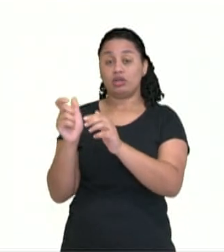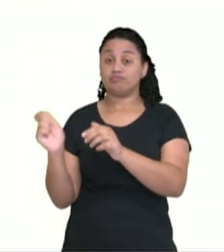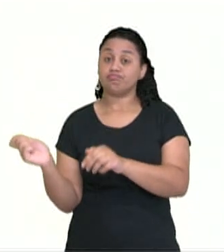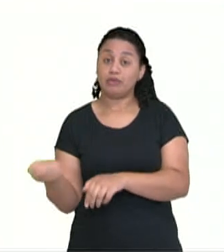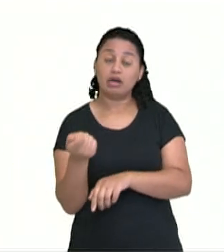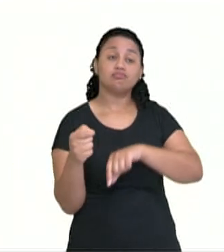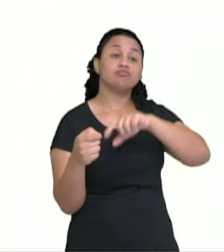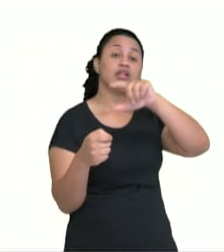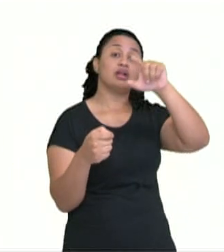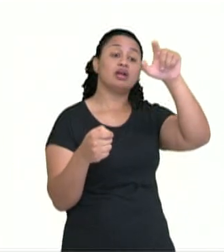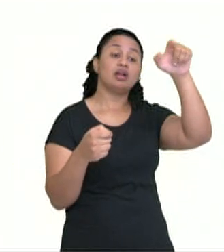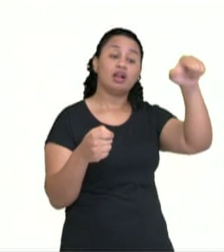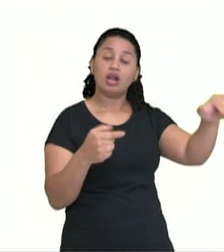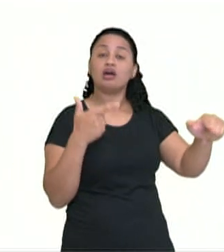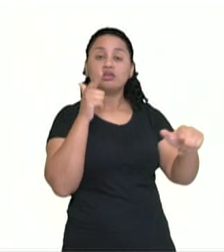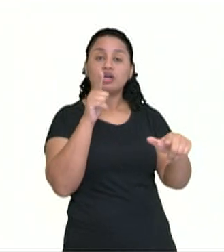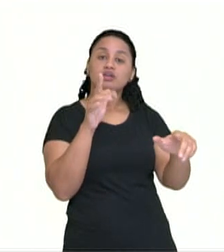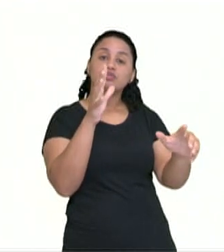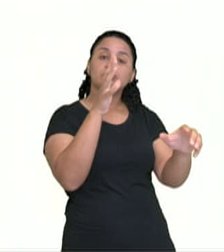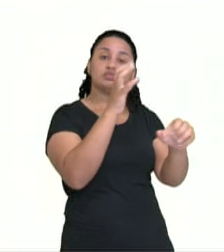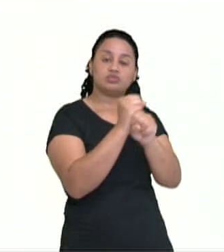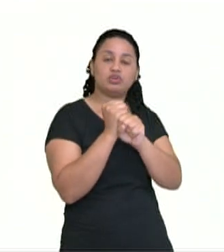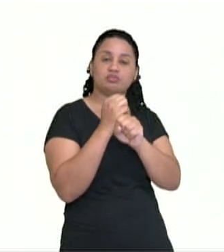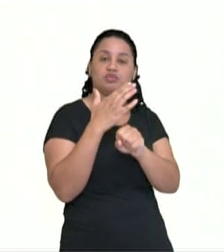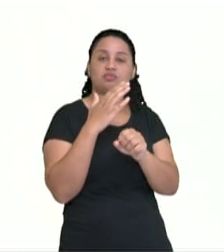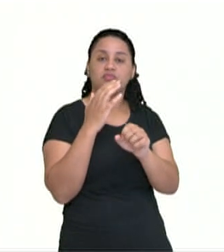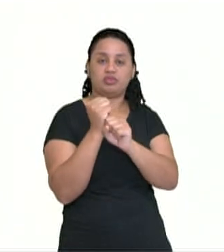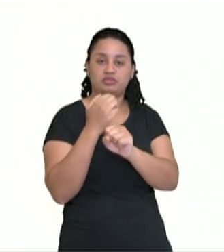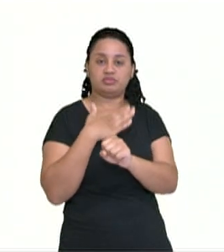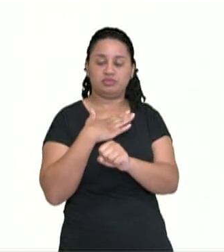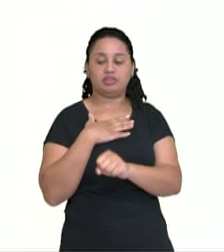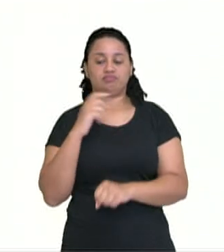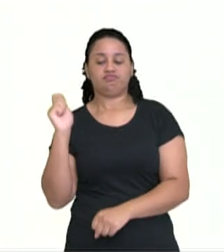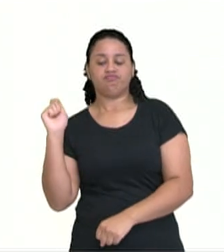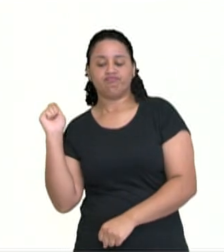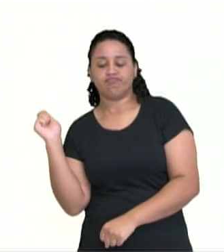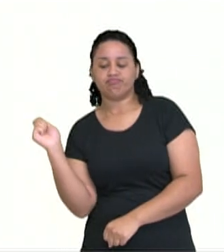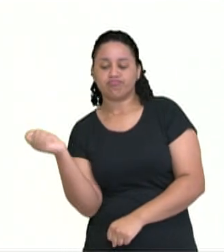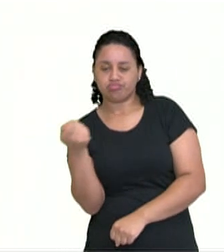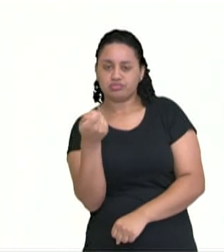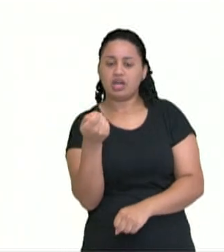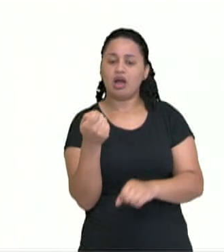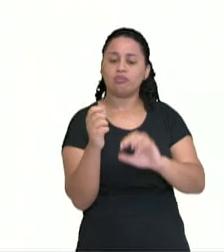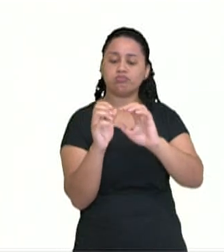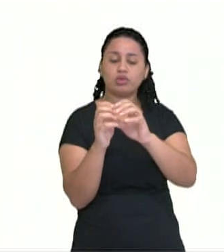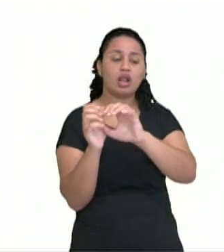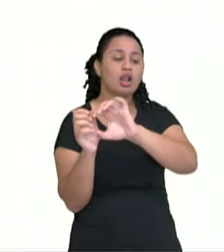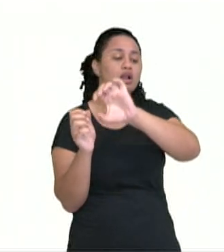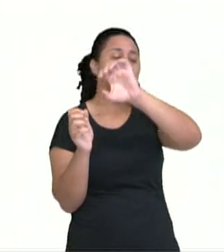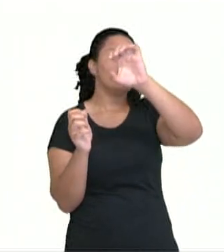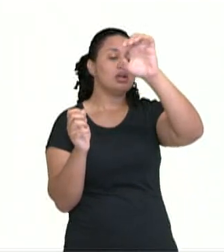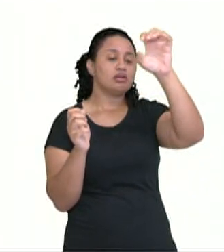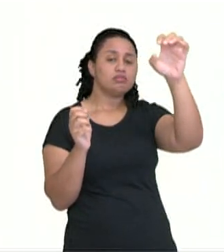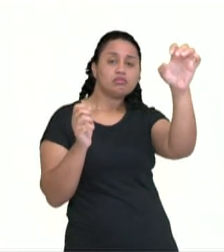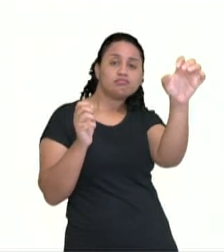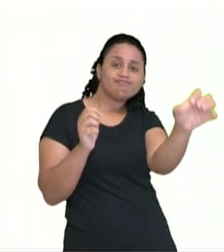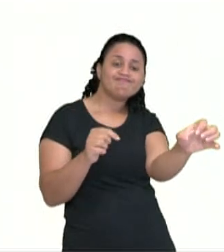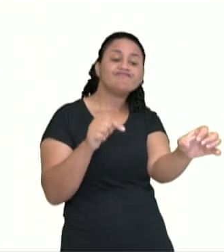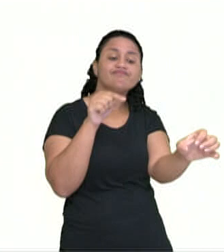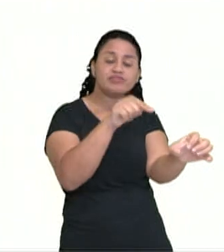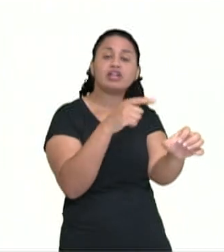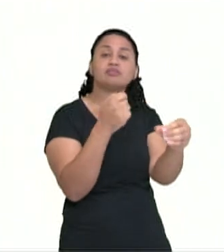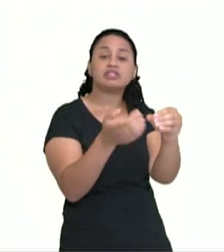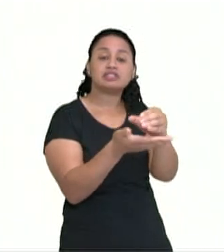marcar pontos. Então, quando eu faço o meu serviço, eu jogo a bolinha para o campo adversário. Essa bolinha tem que